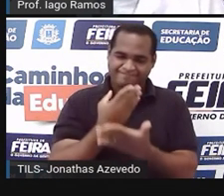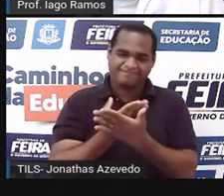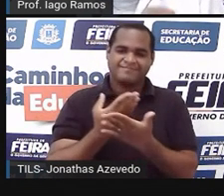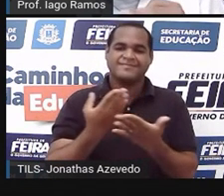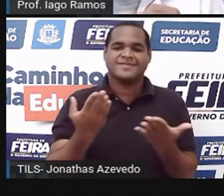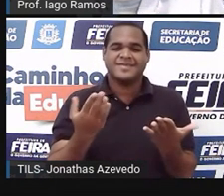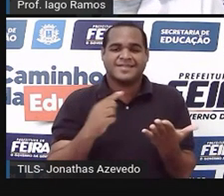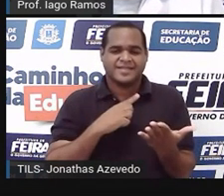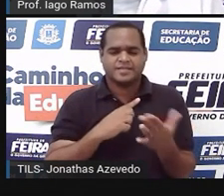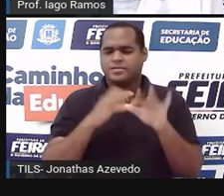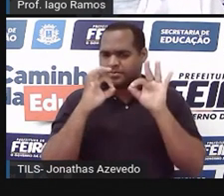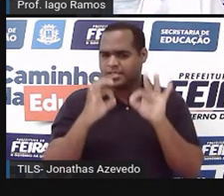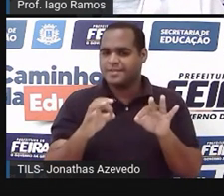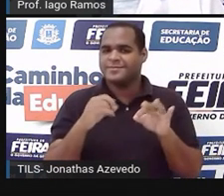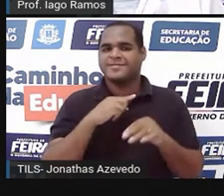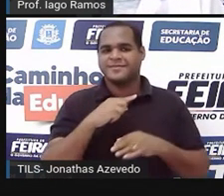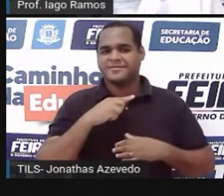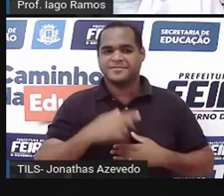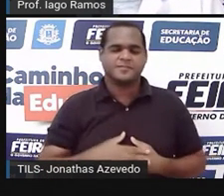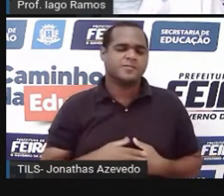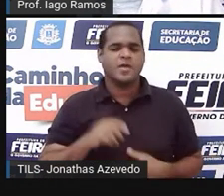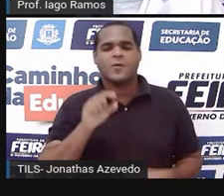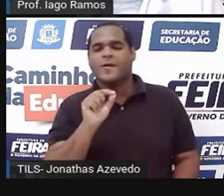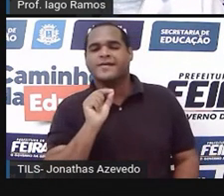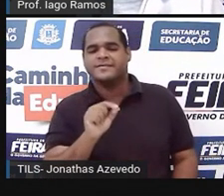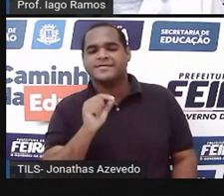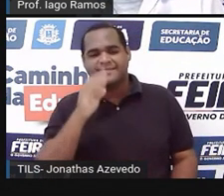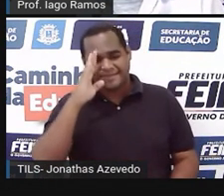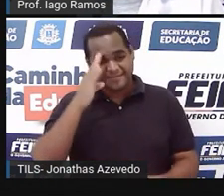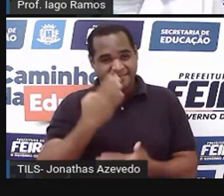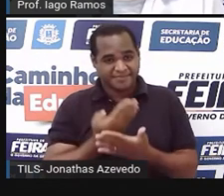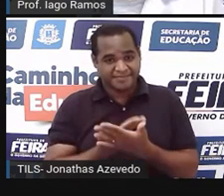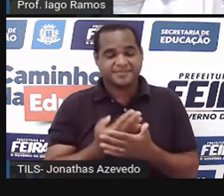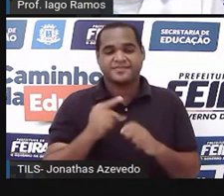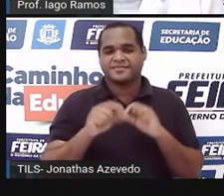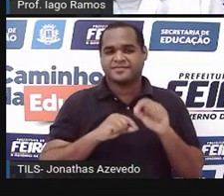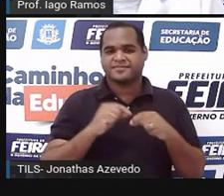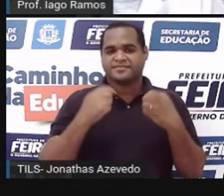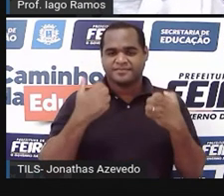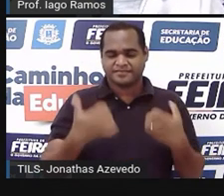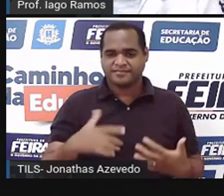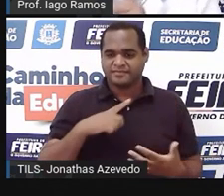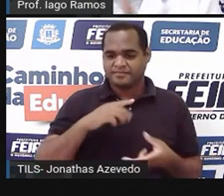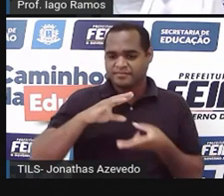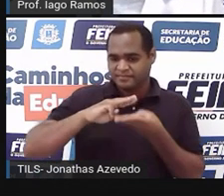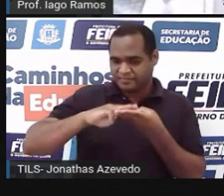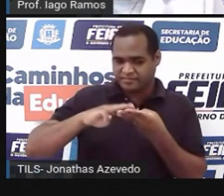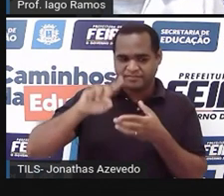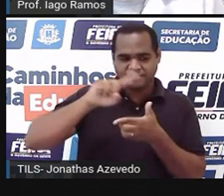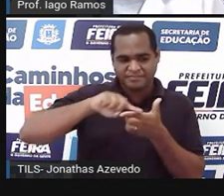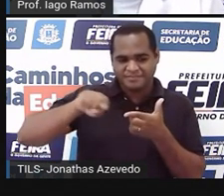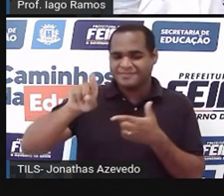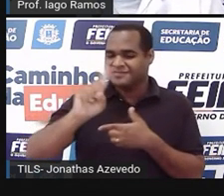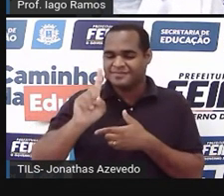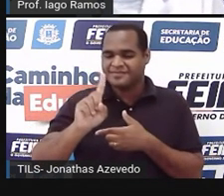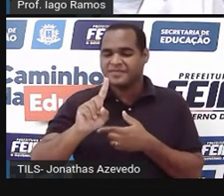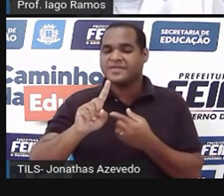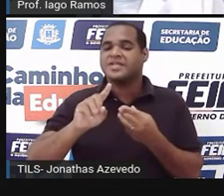tenho certeza que sim e o que é que a gente acredita a gente acredita que matemática não é problema